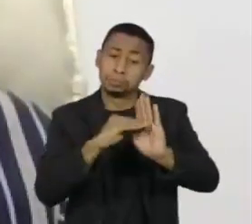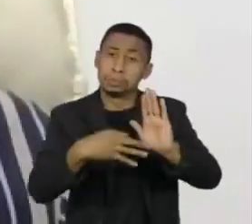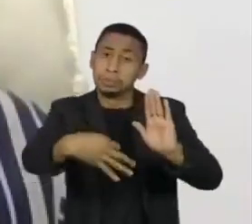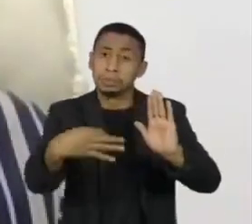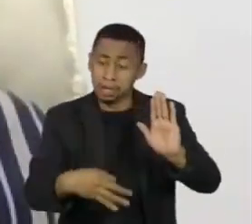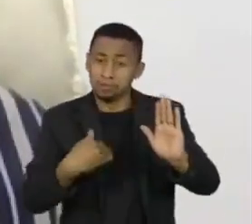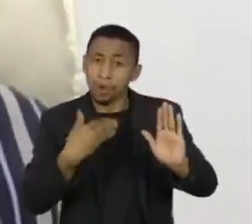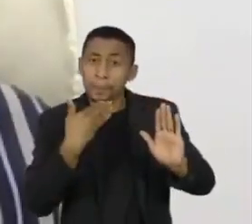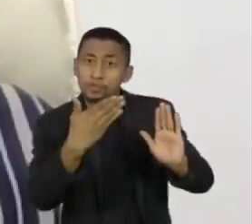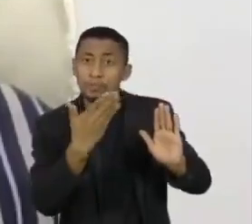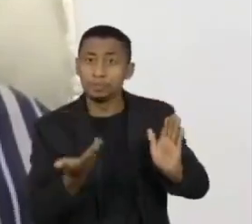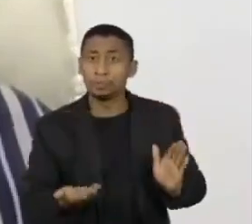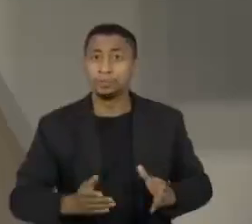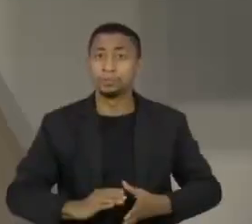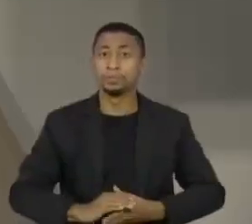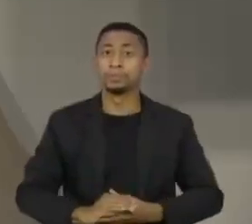pedido que nós fizemos.